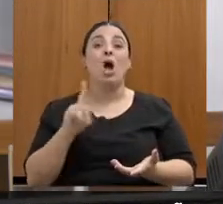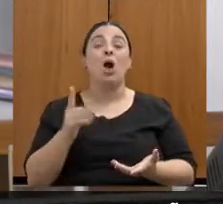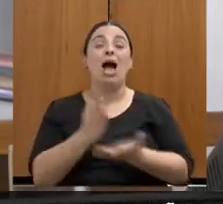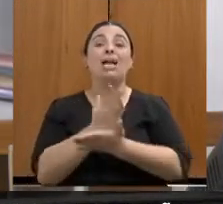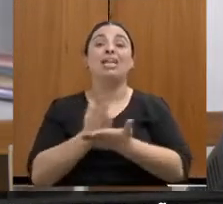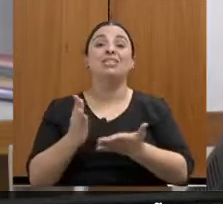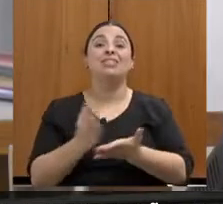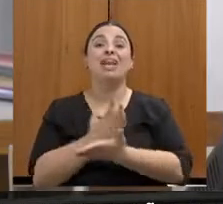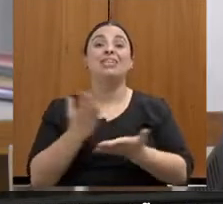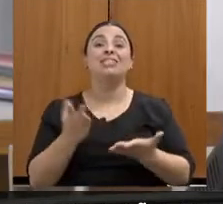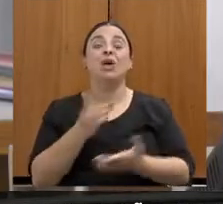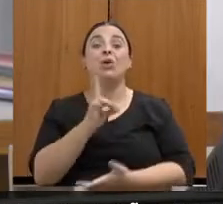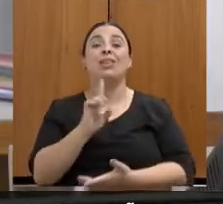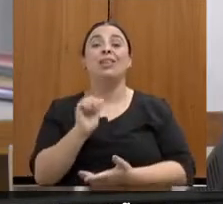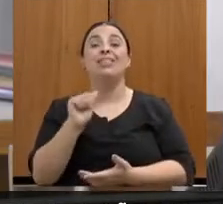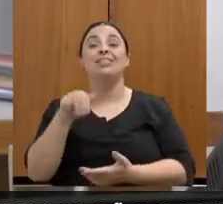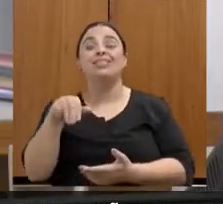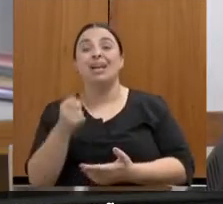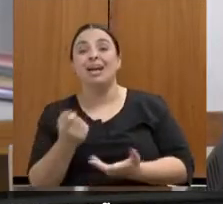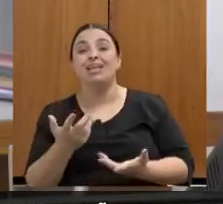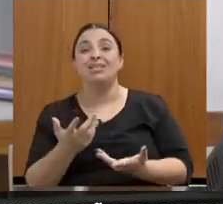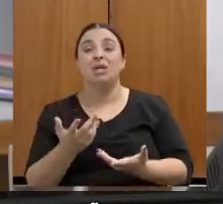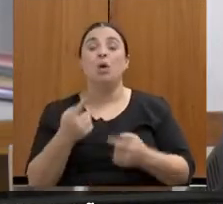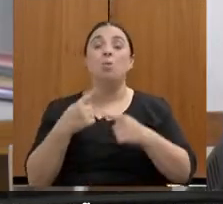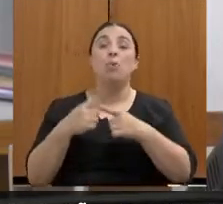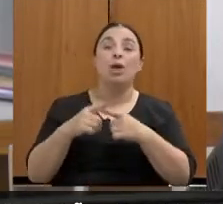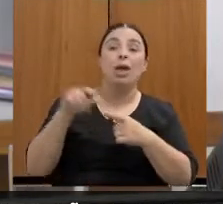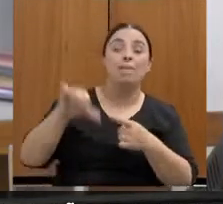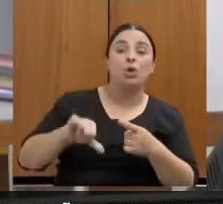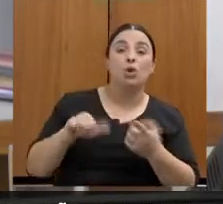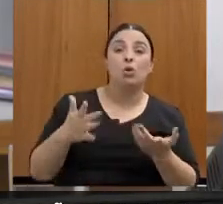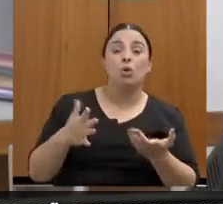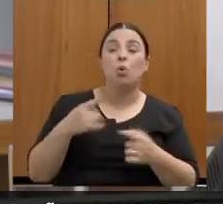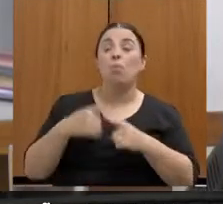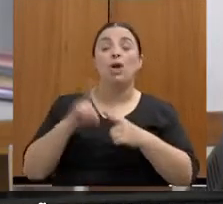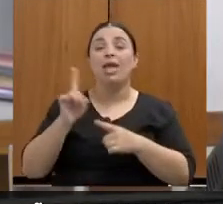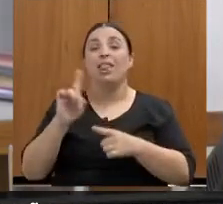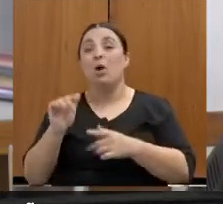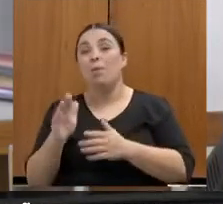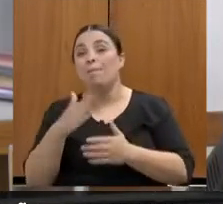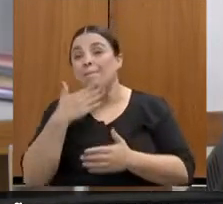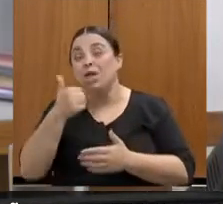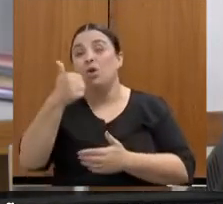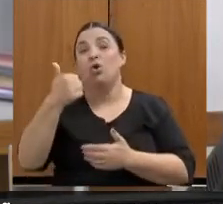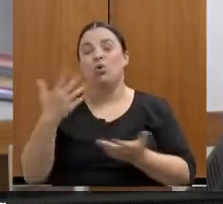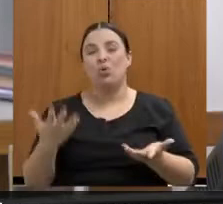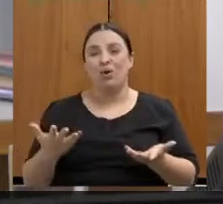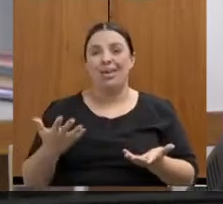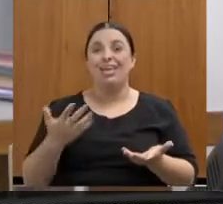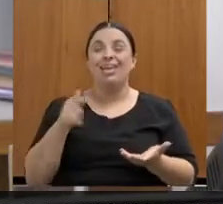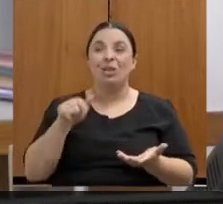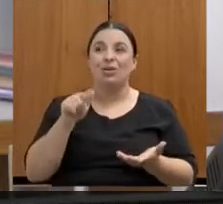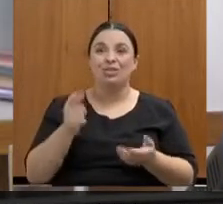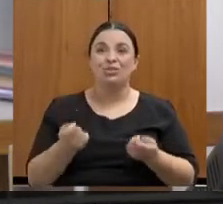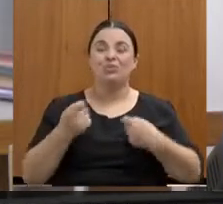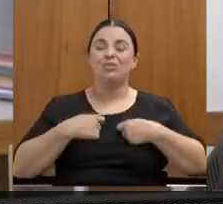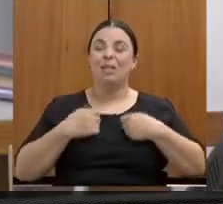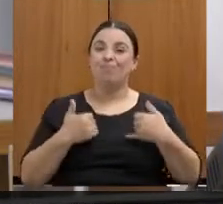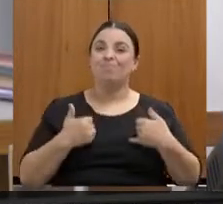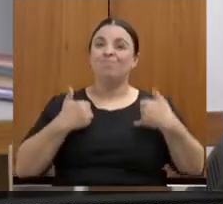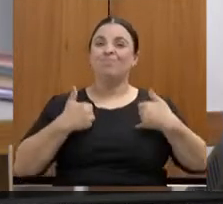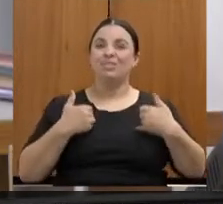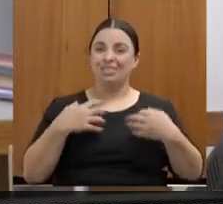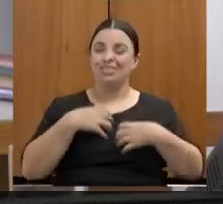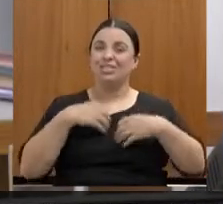melhorou, por que piorou? E, nesse ponto, isso nos dá muito orgulho. Todo instrumento de transparência,